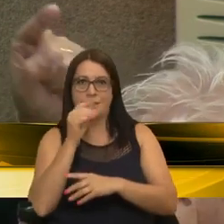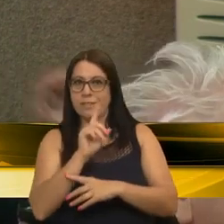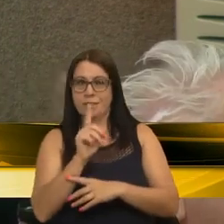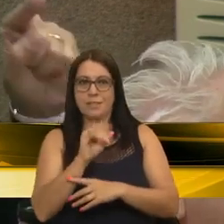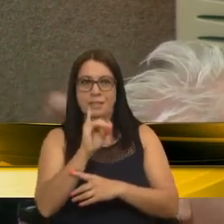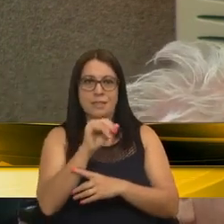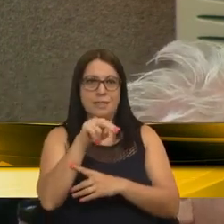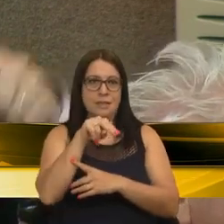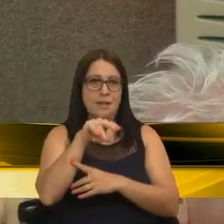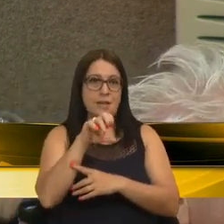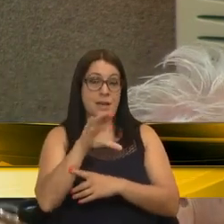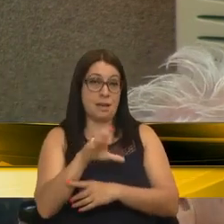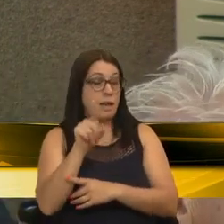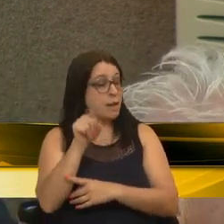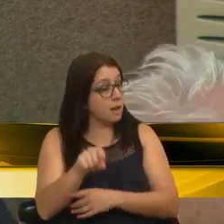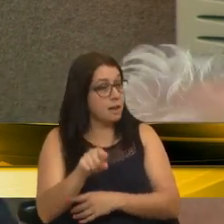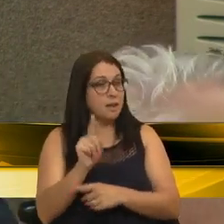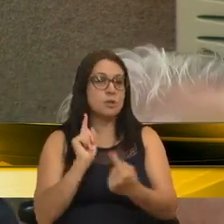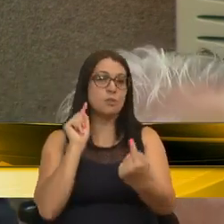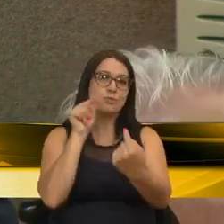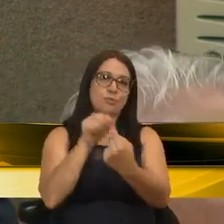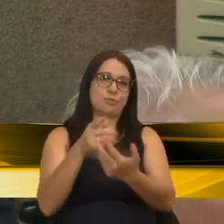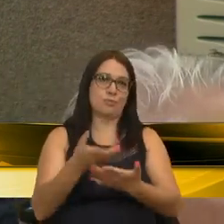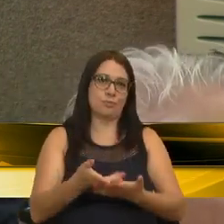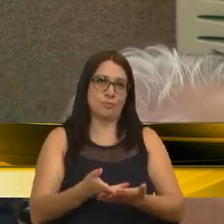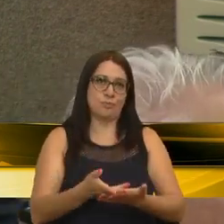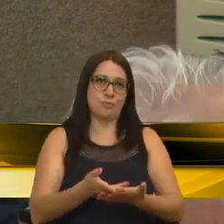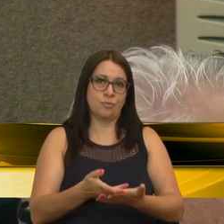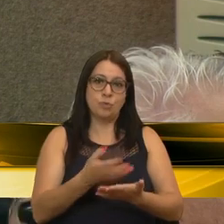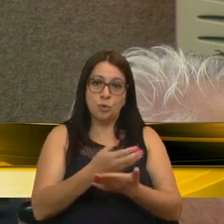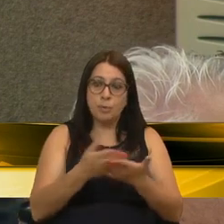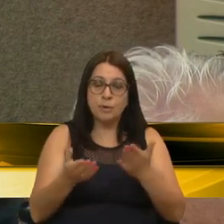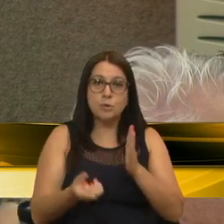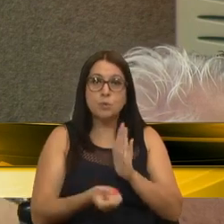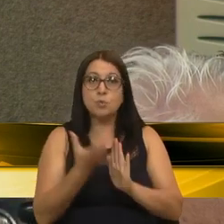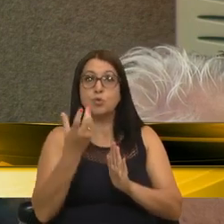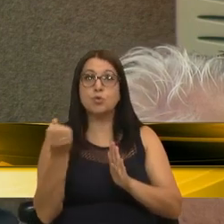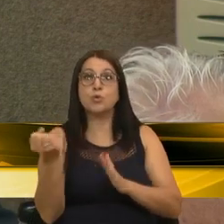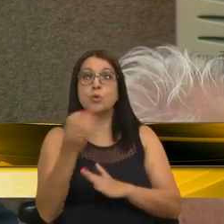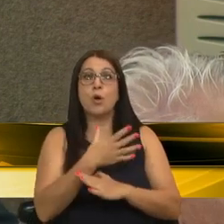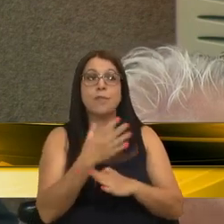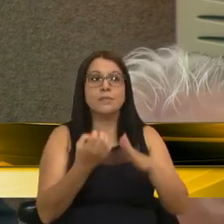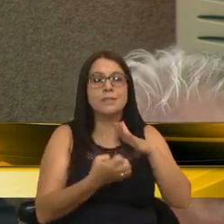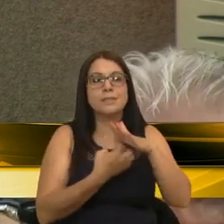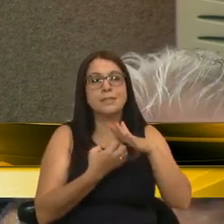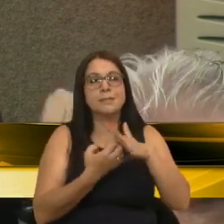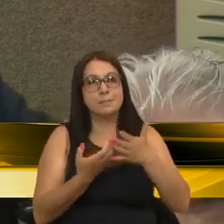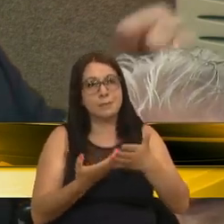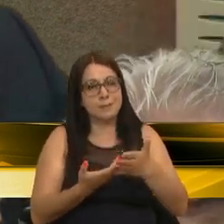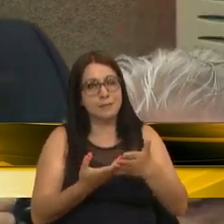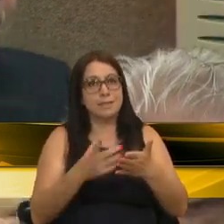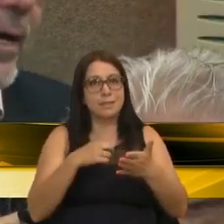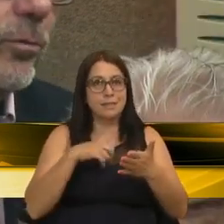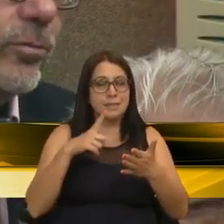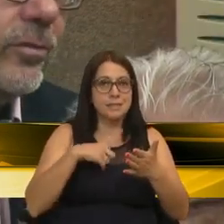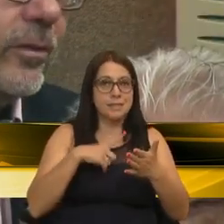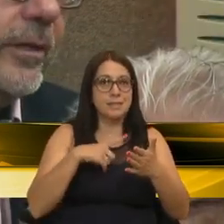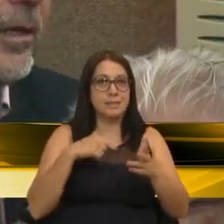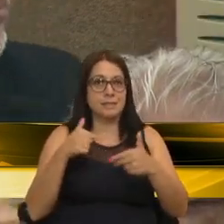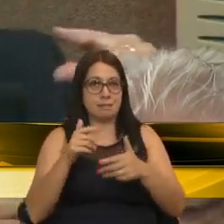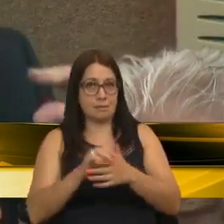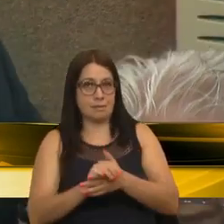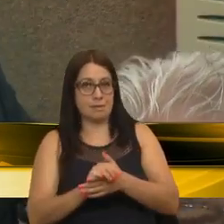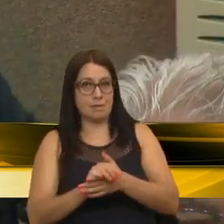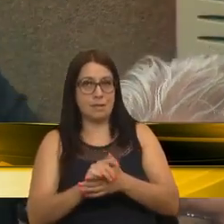INEC é justamente esse objetivo, de surgir novas empresas, que gerarão empregos,